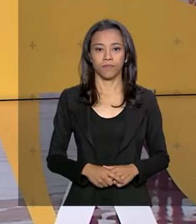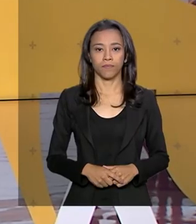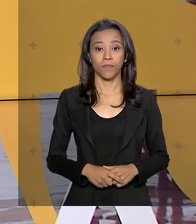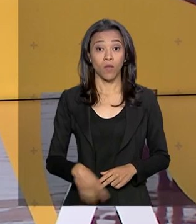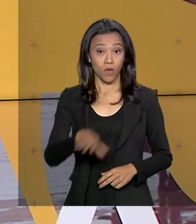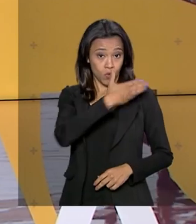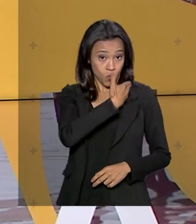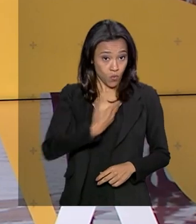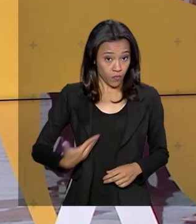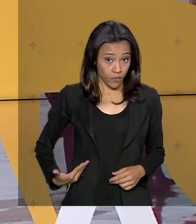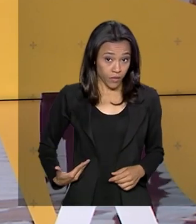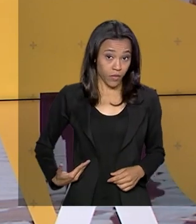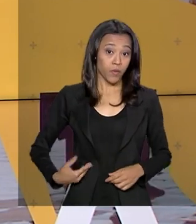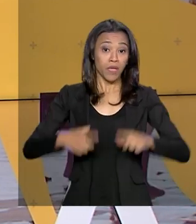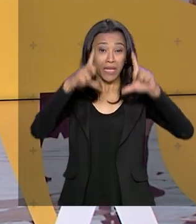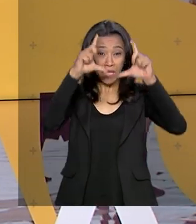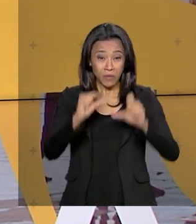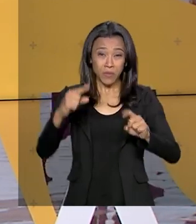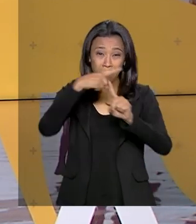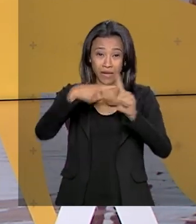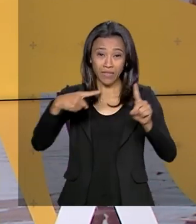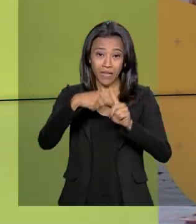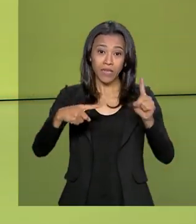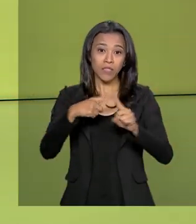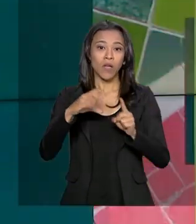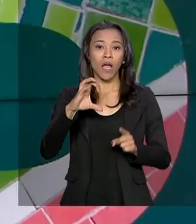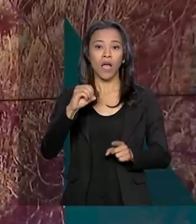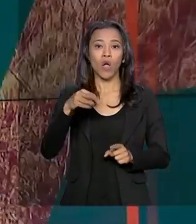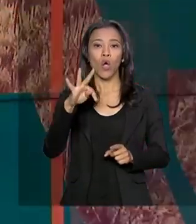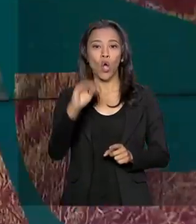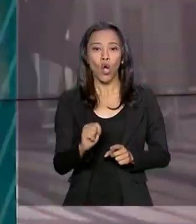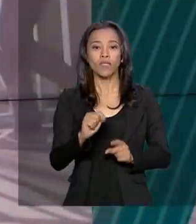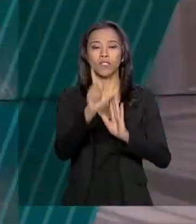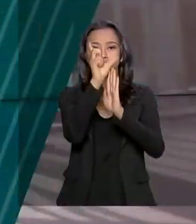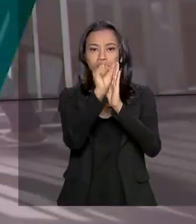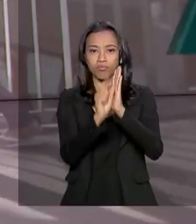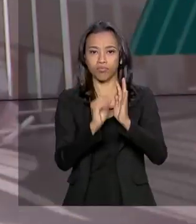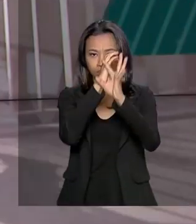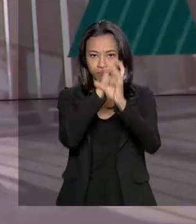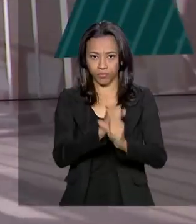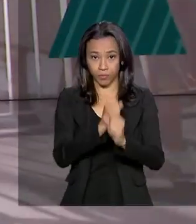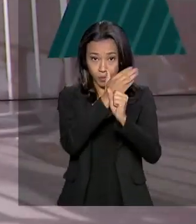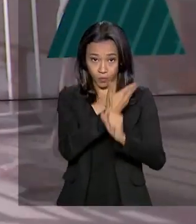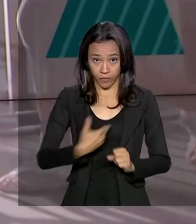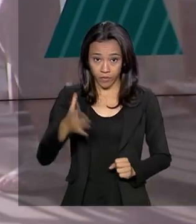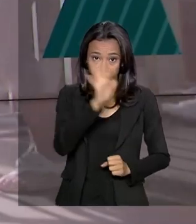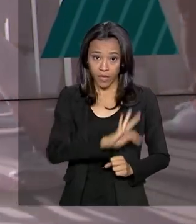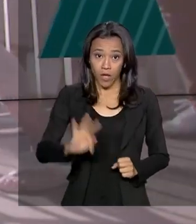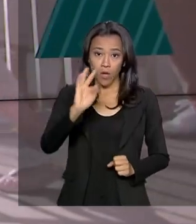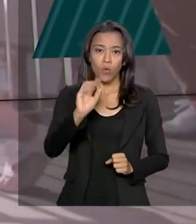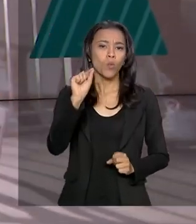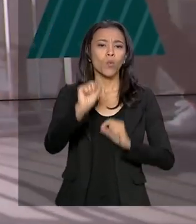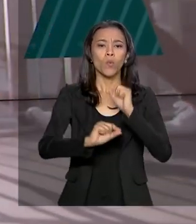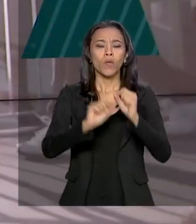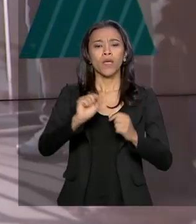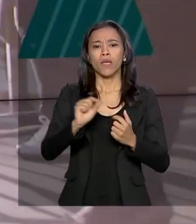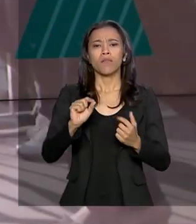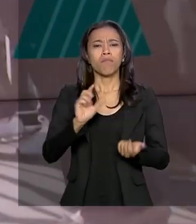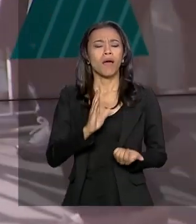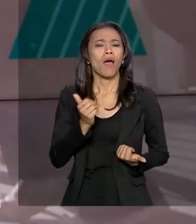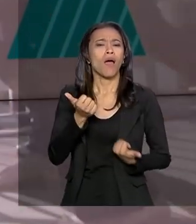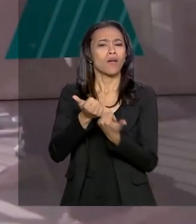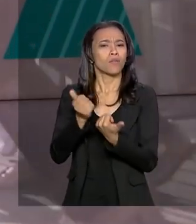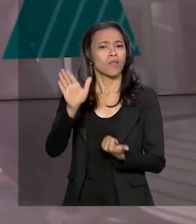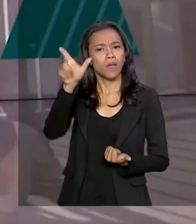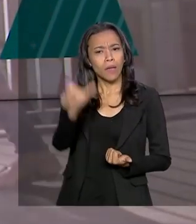O governo reduziu pela metade a cota de recursos do Orçamento Geral da União na ajuda concedida a pessoas físicas